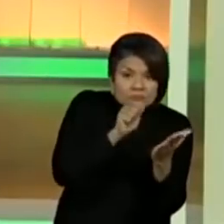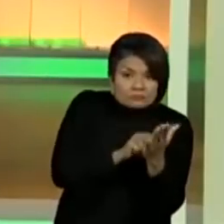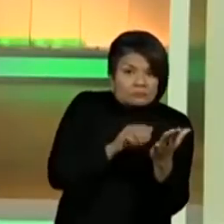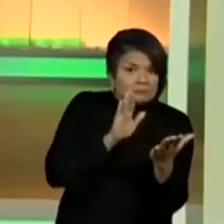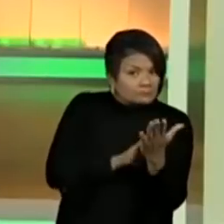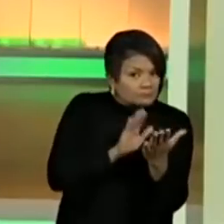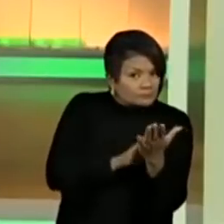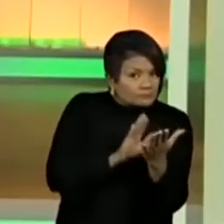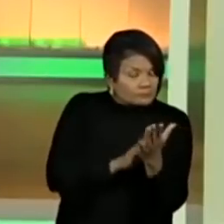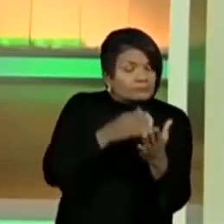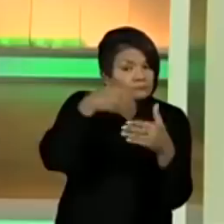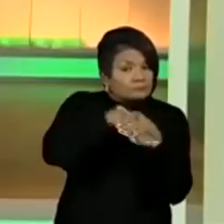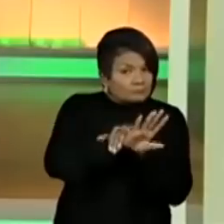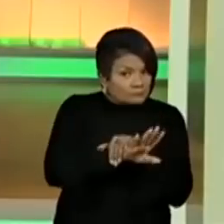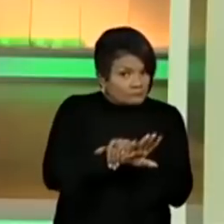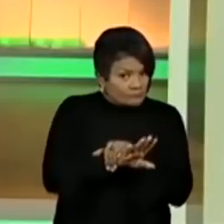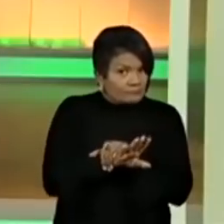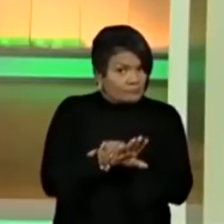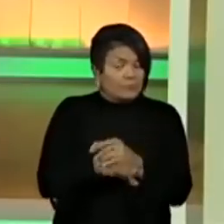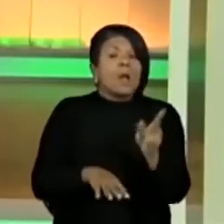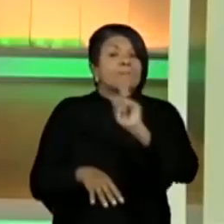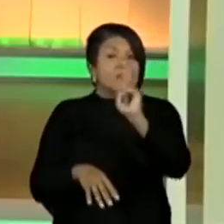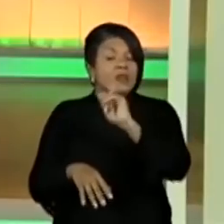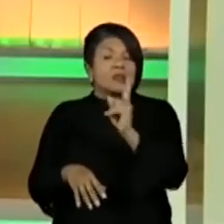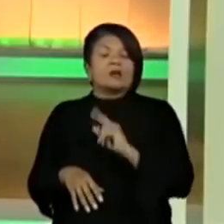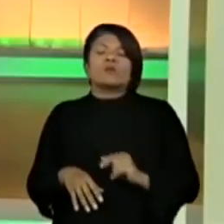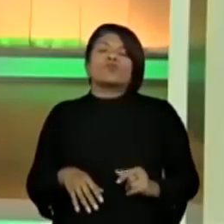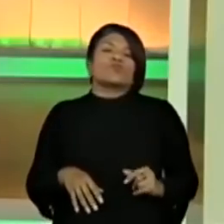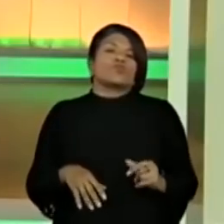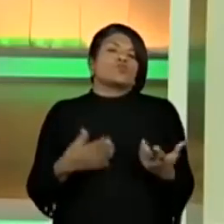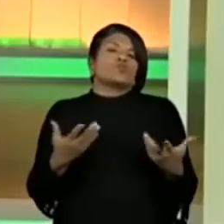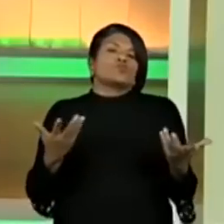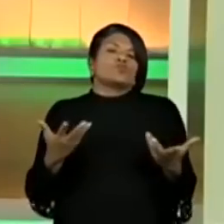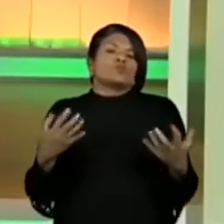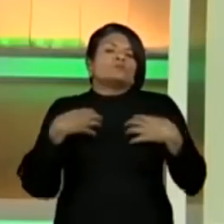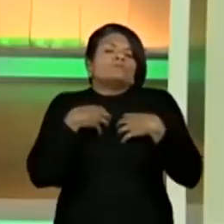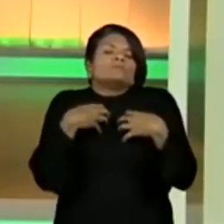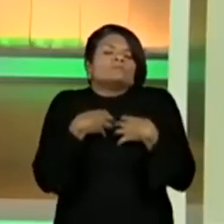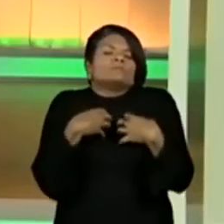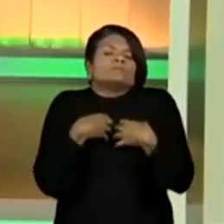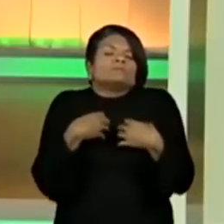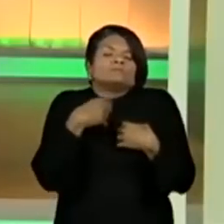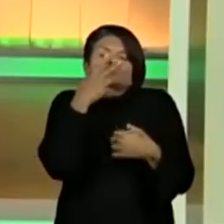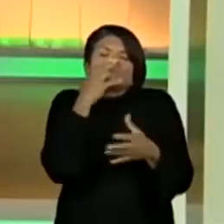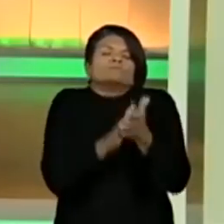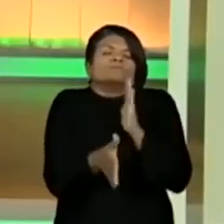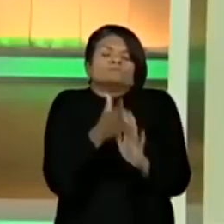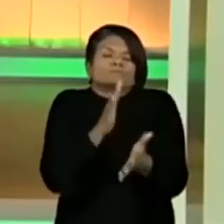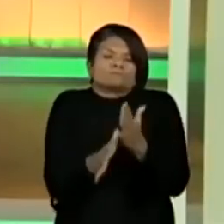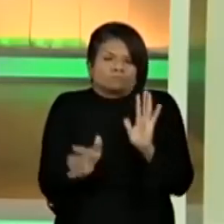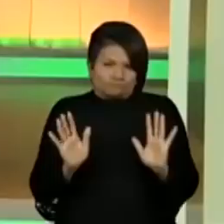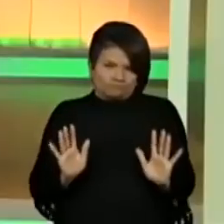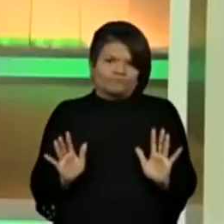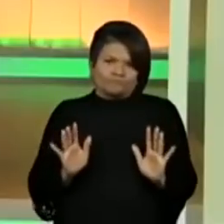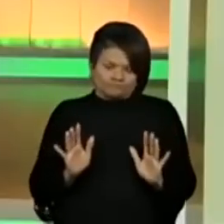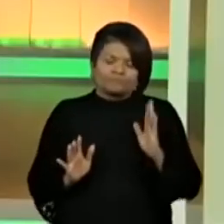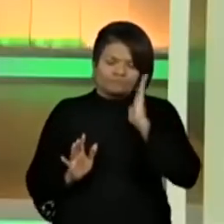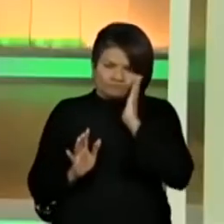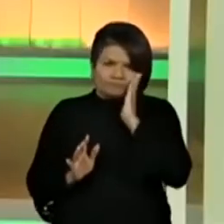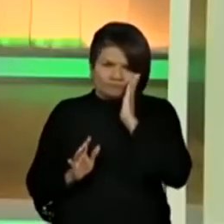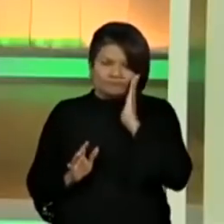muito bem guardado para não ficar com essa sensação de que você não está fazendo nada. Tudo bem?